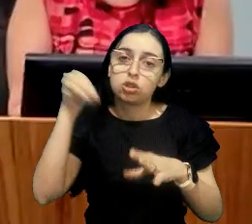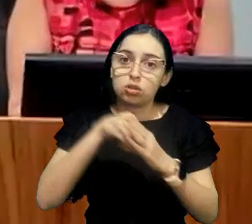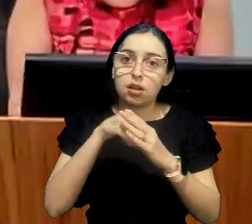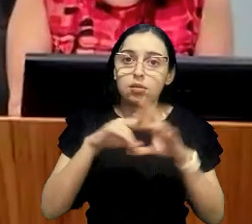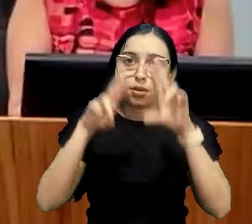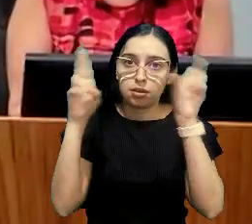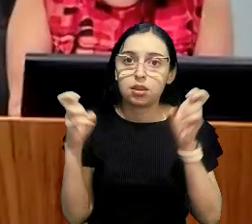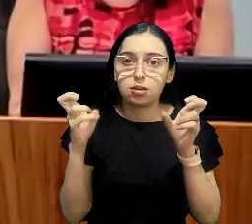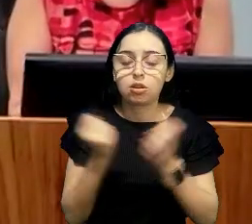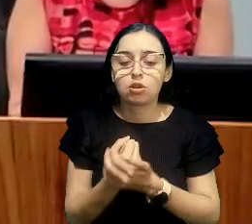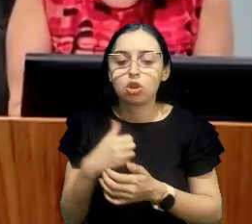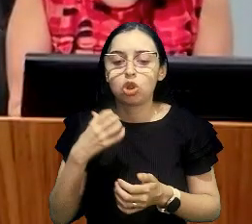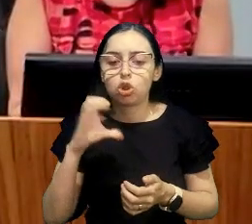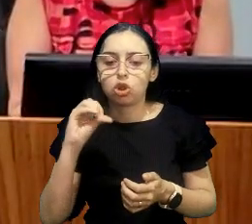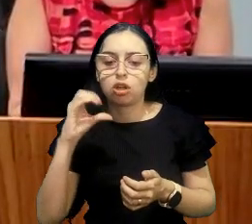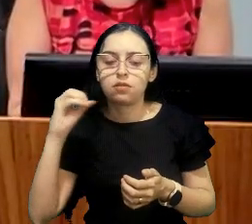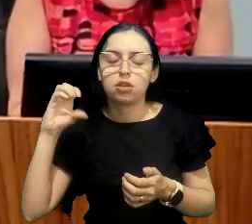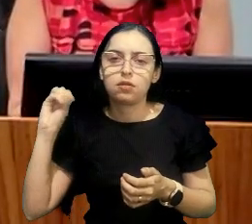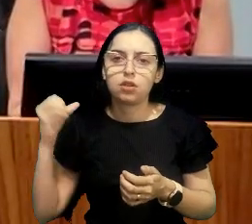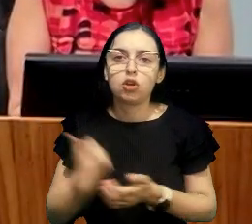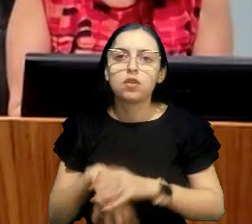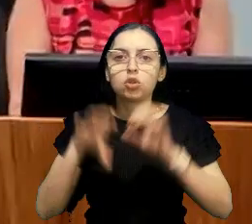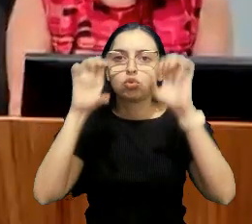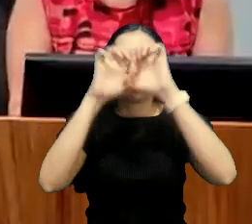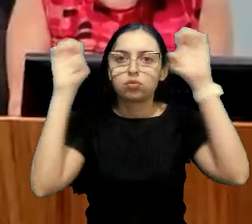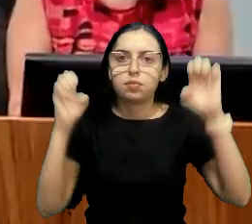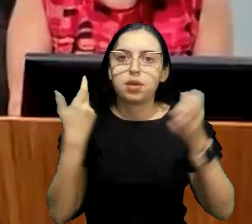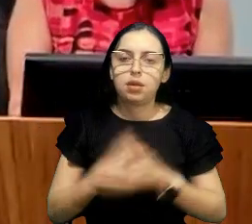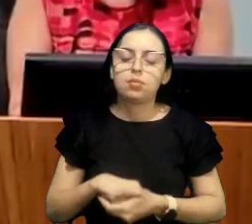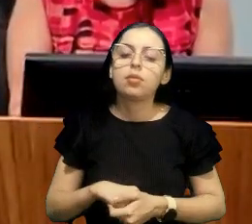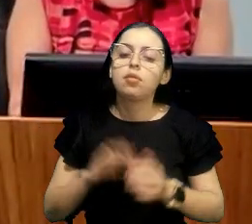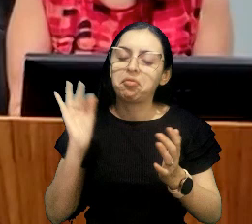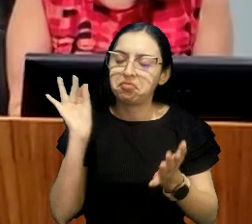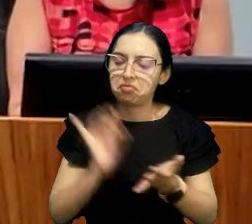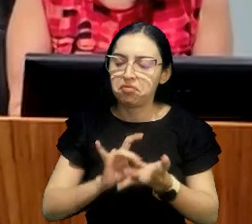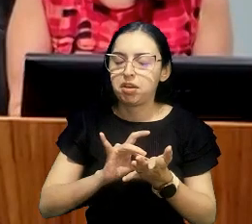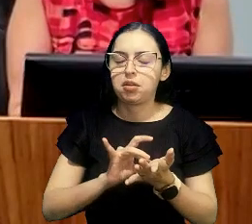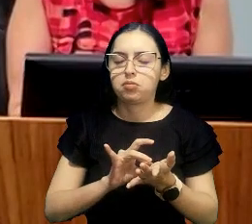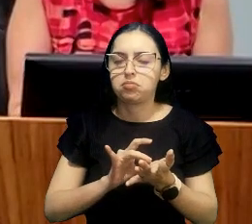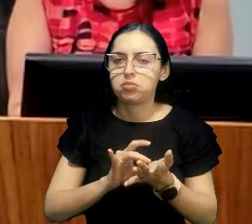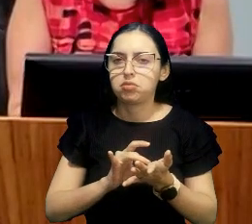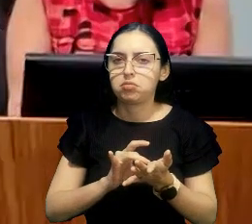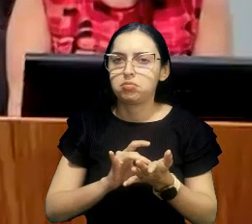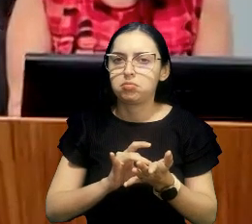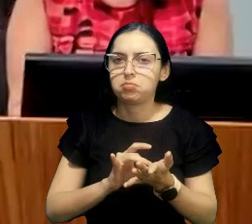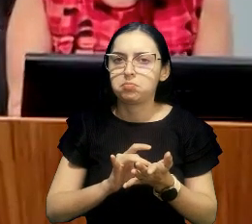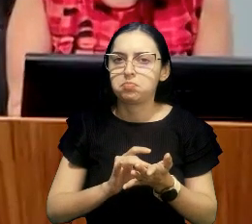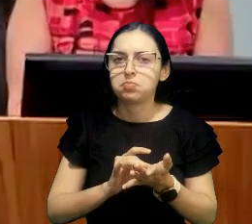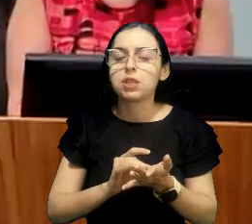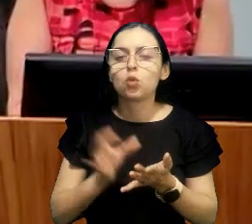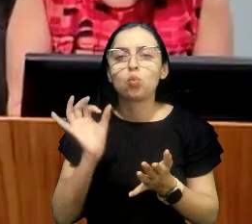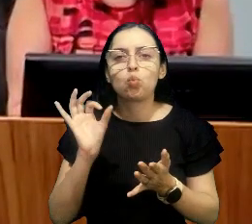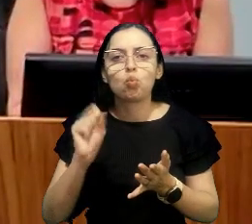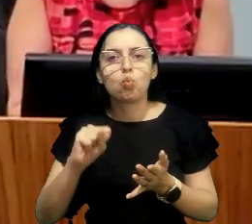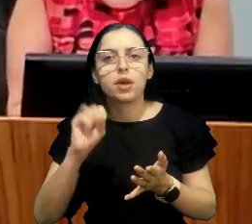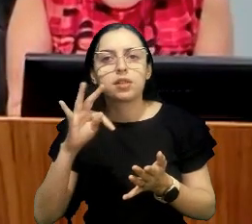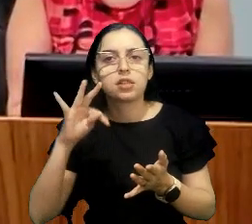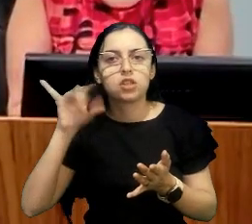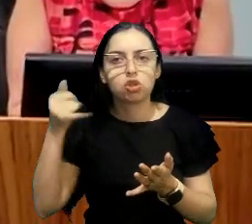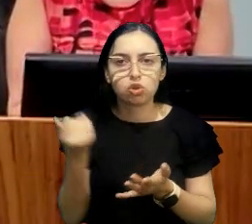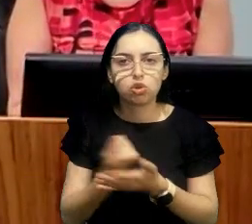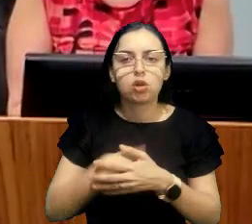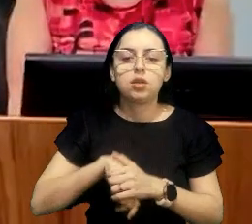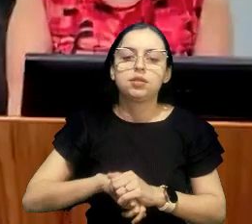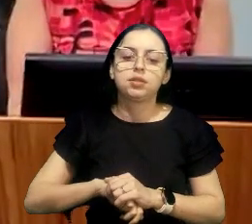tema 999 do Supremo que reafirma, já era um lead case do STJ e que reafirma